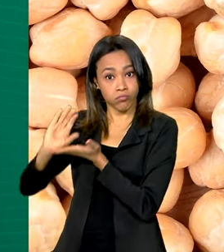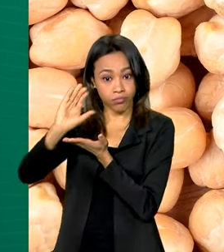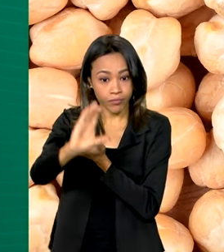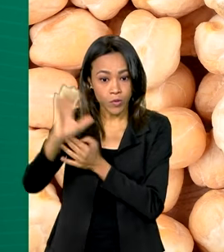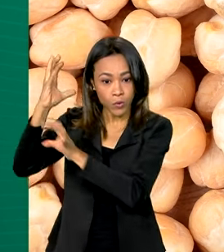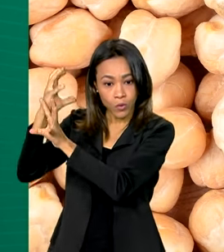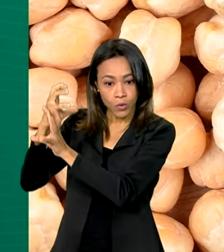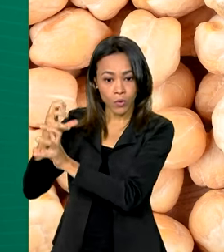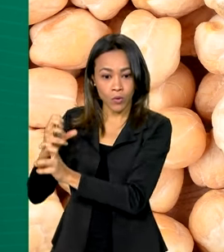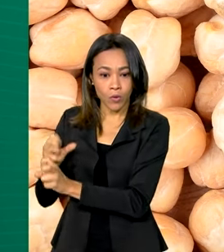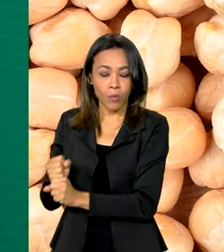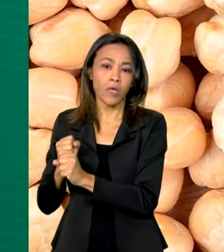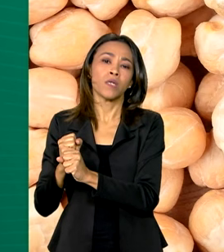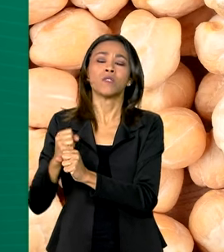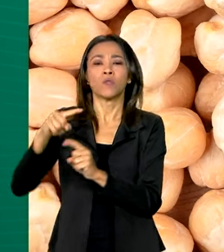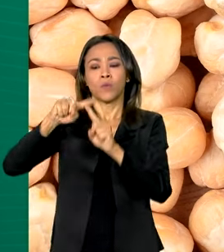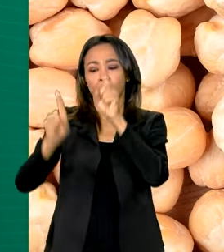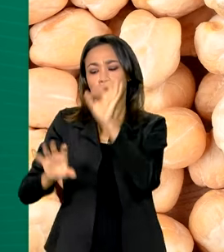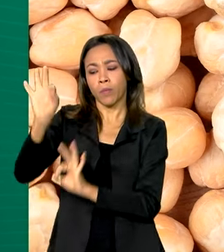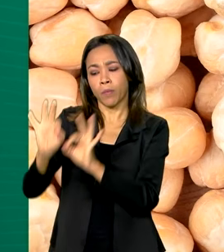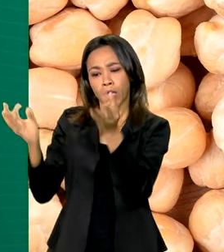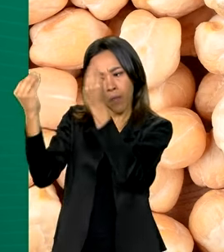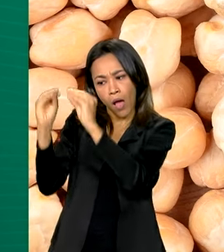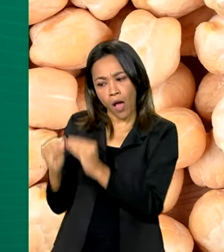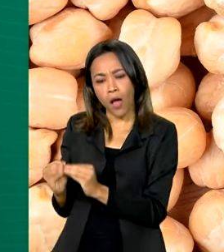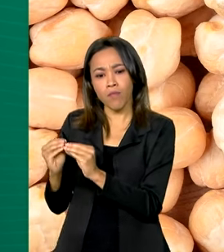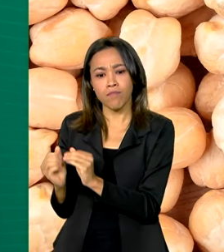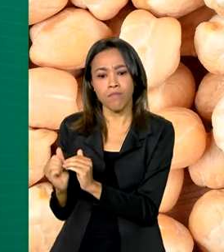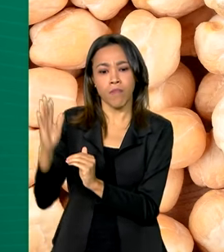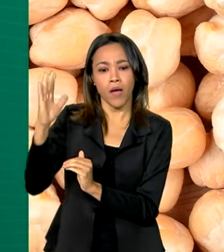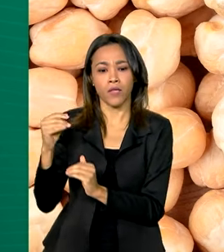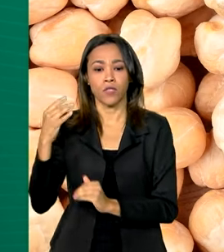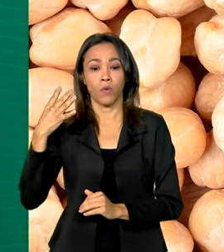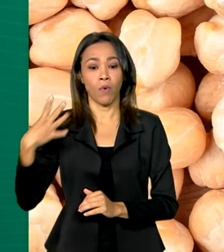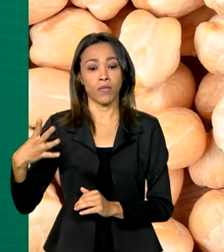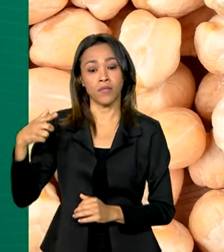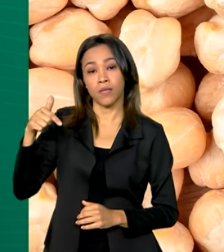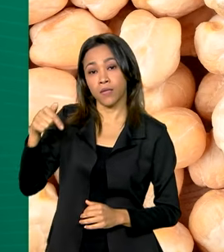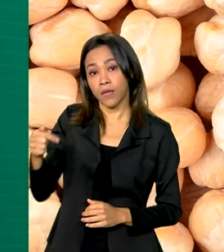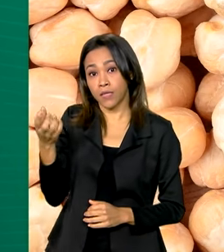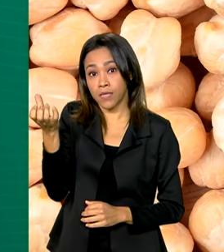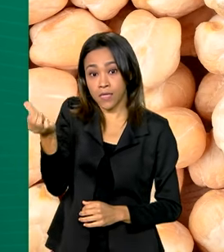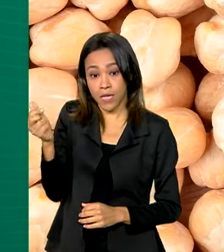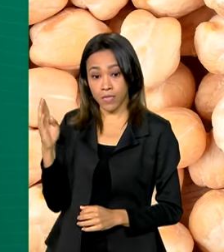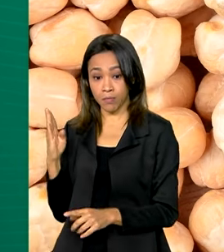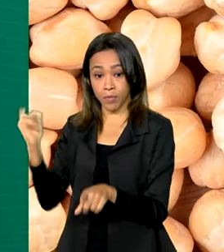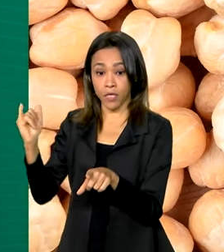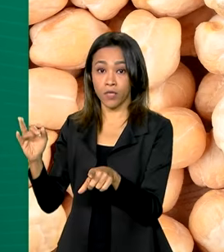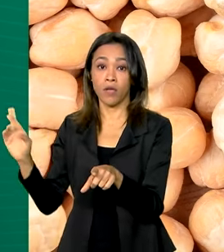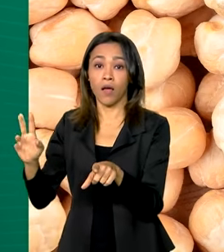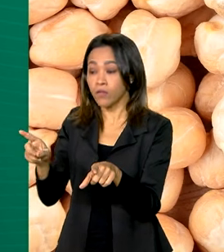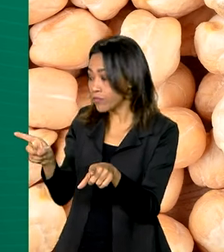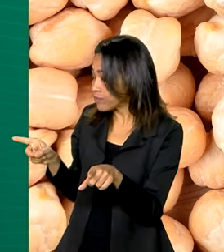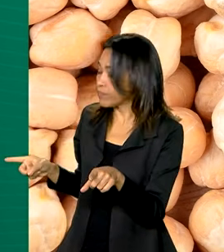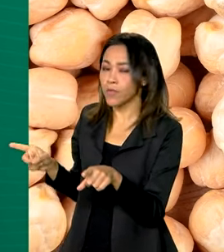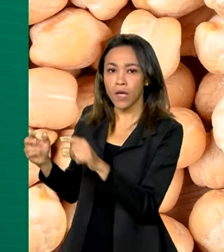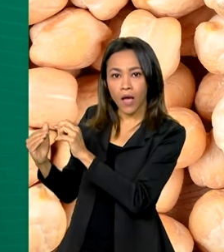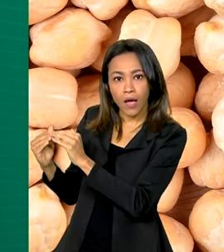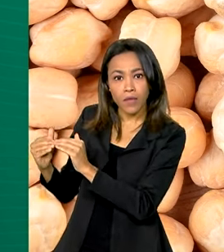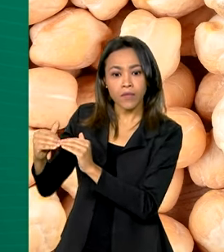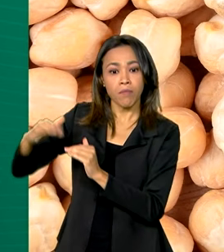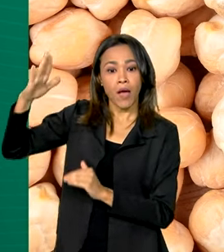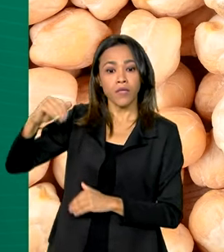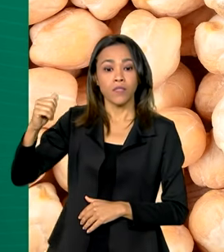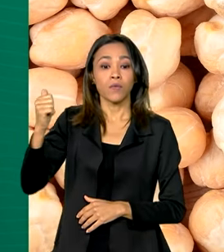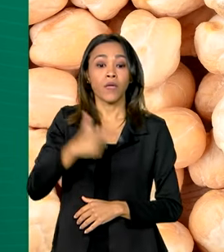Somados ao plano safra da agricultura familiar, são mais de 476 bilhões de reais, superando os